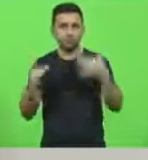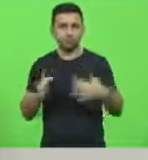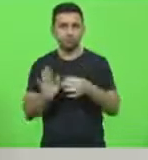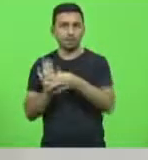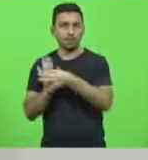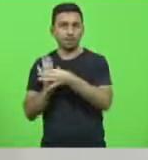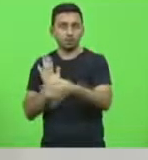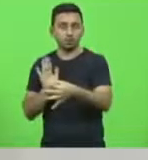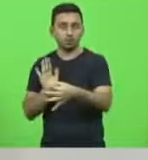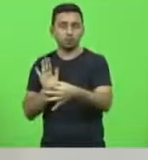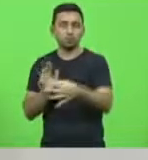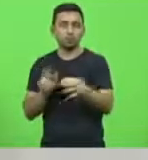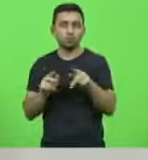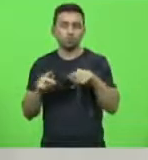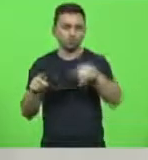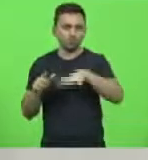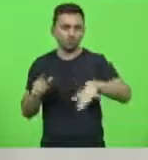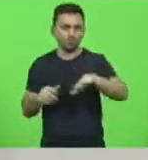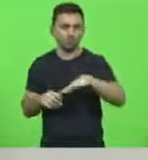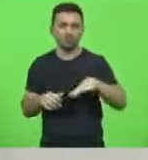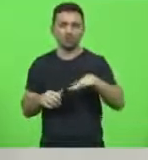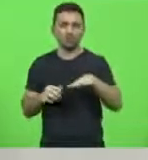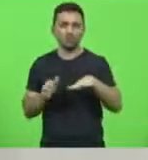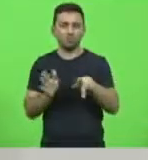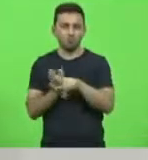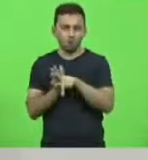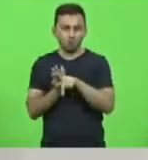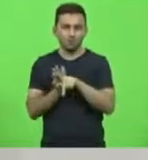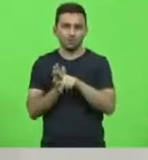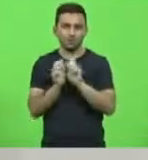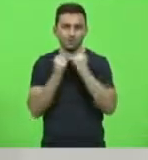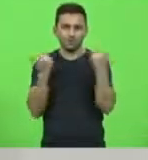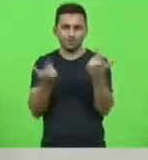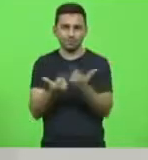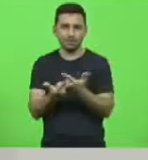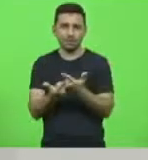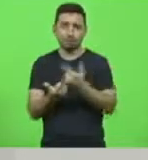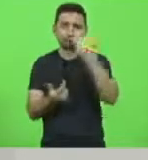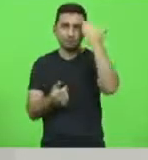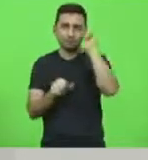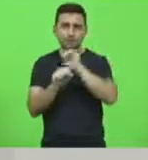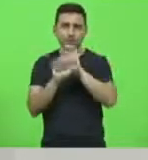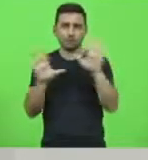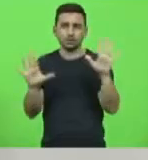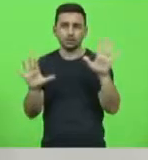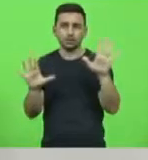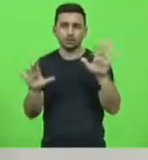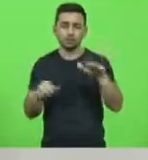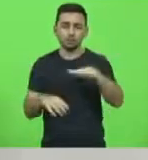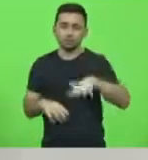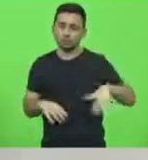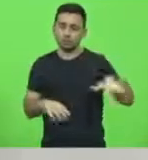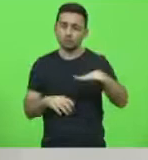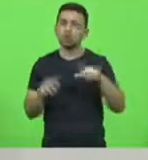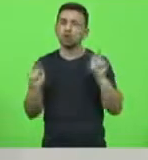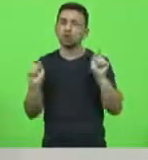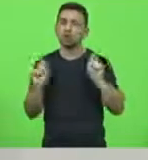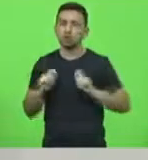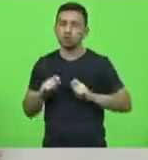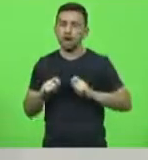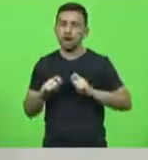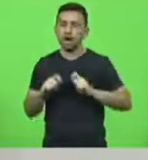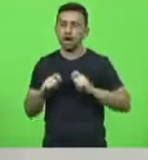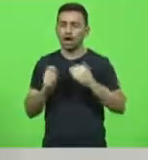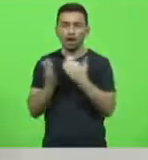Procuradoria-Geral da Assembleia, por intermédio que foi firmado o entendimento de que o plenário poderia passar por cima